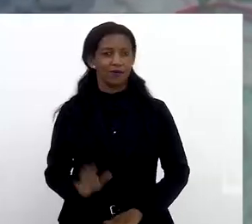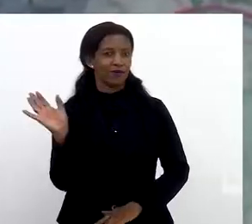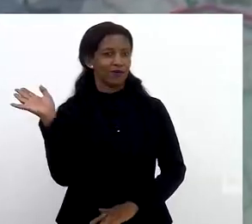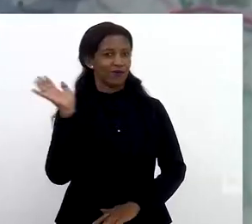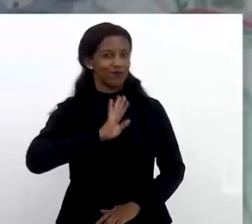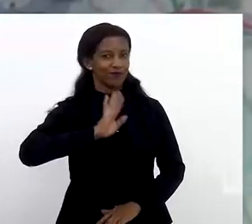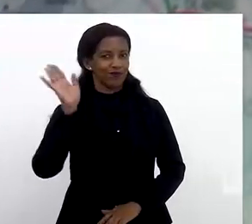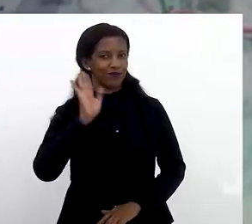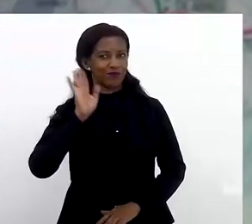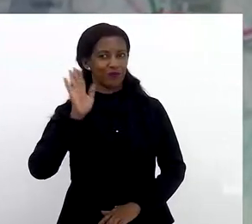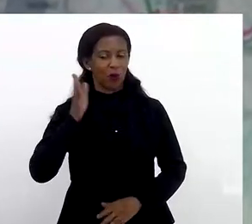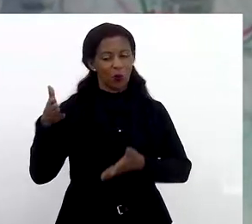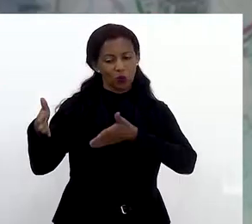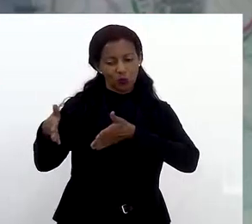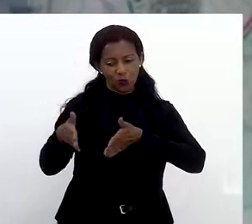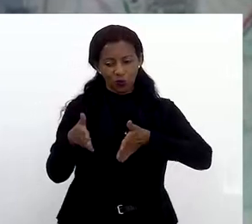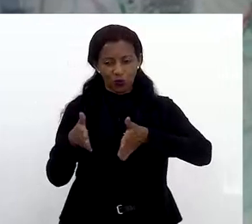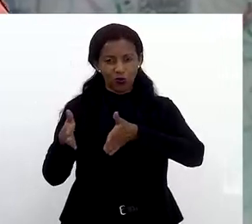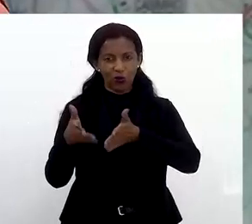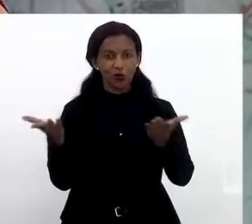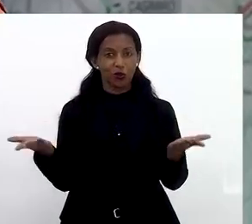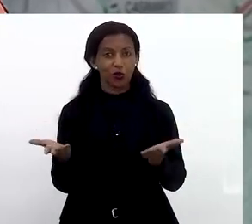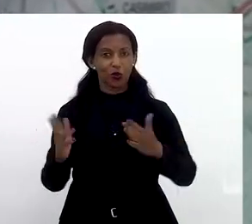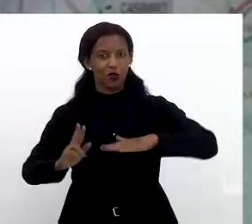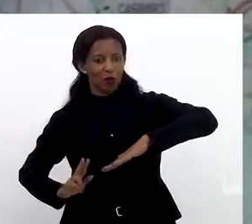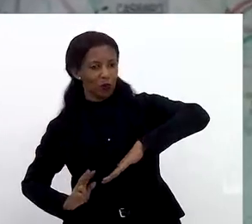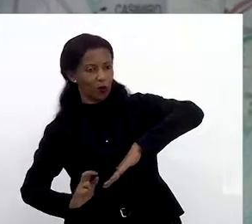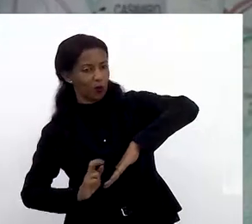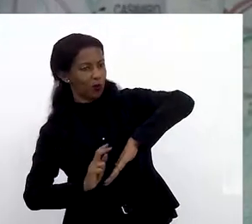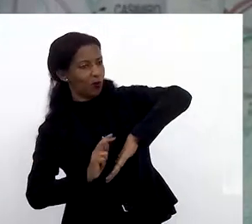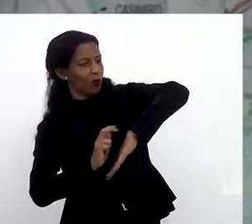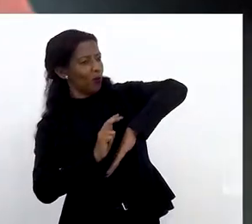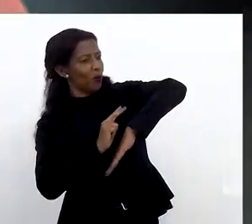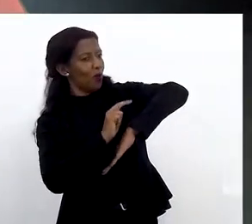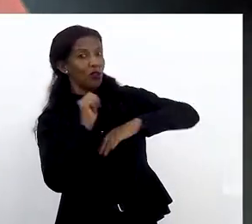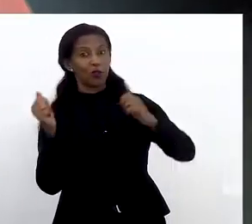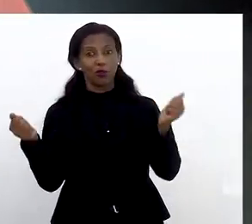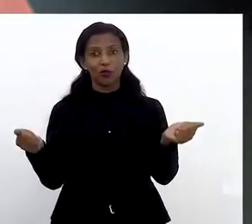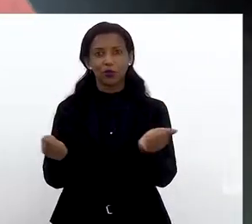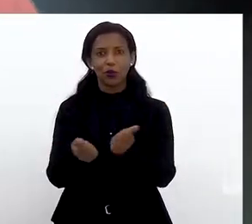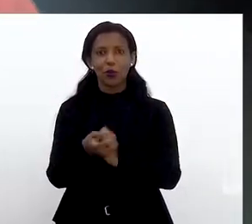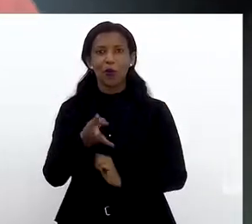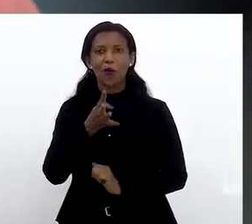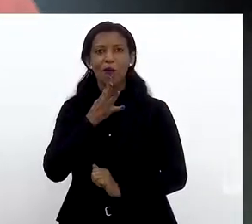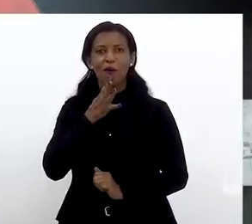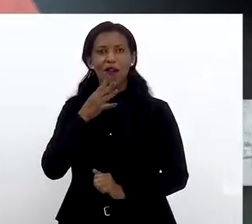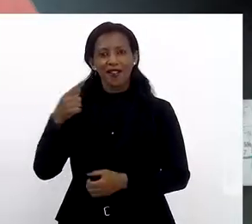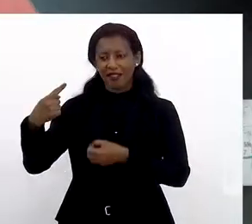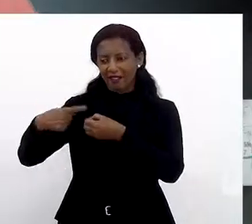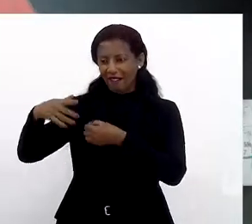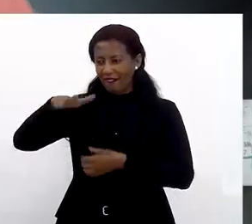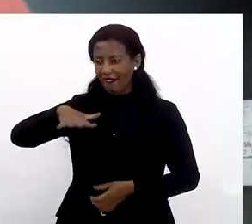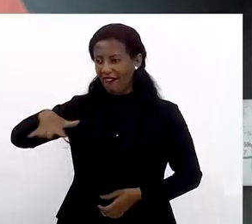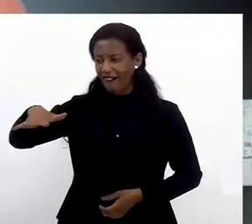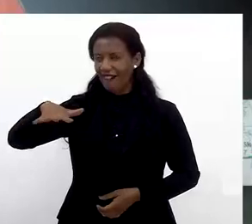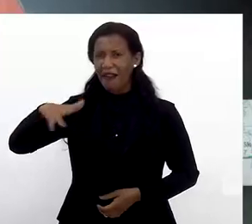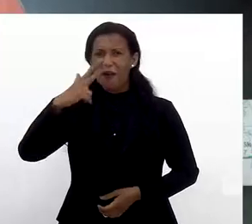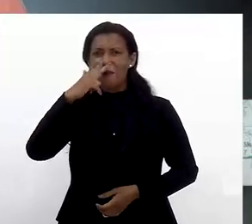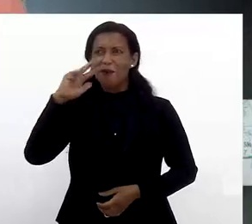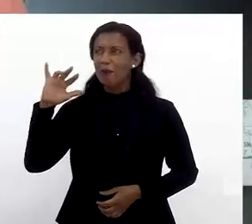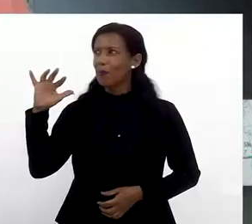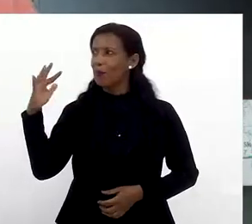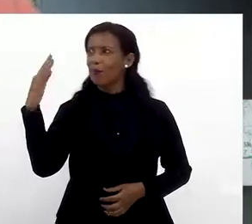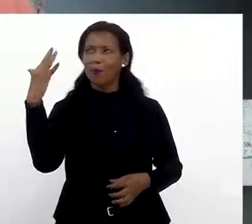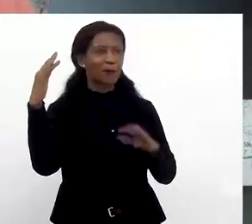Olá, o Na Estrada de hoje vai subir a serra. Juntos, vamos conhecer uma cidade que tem clima de